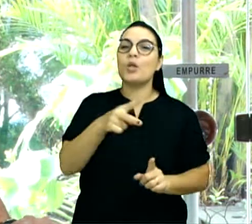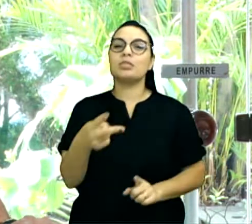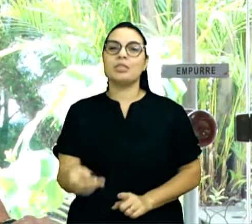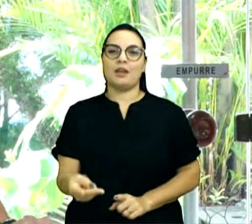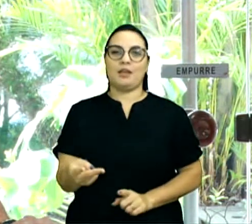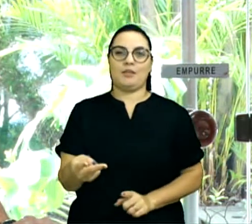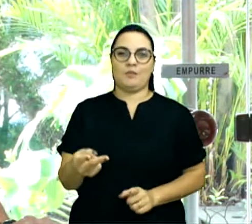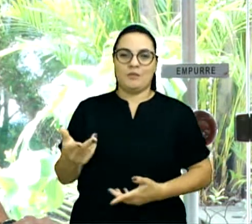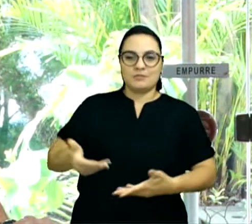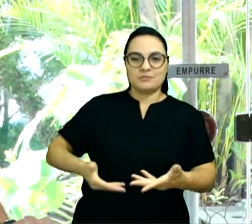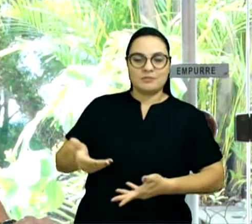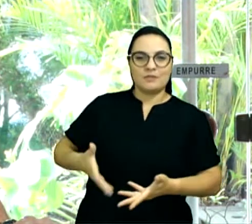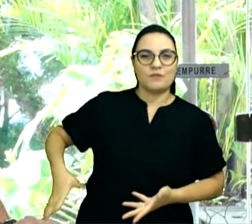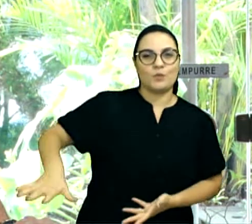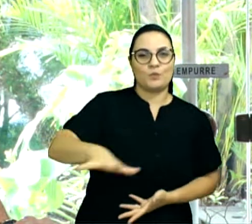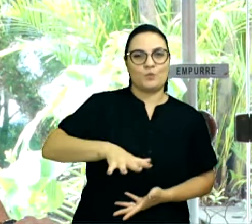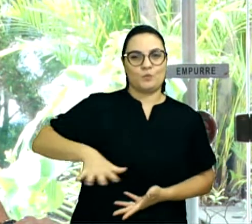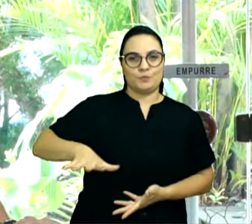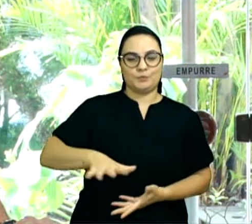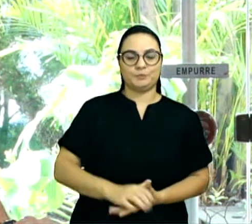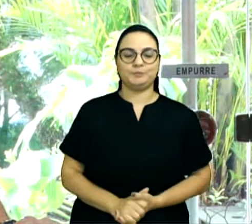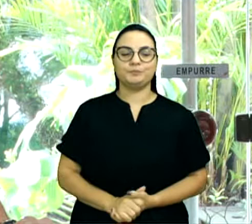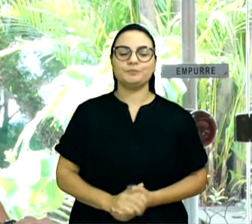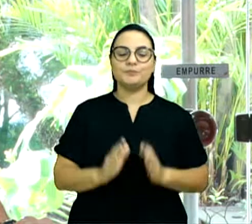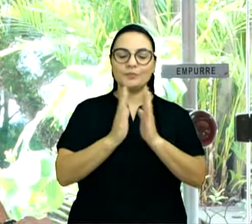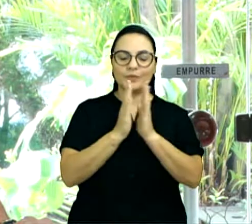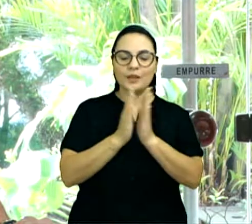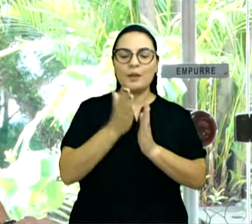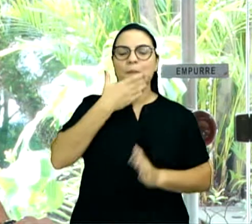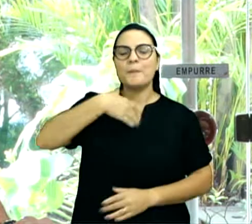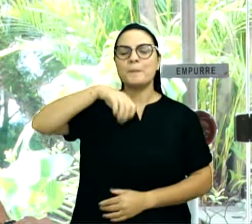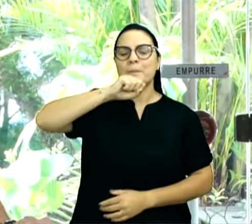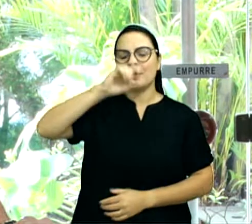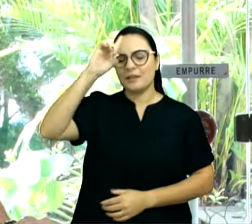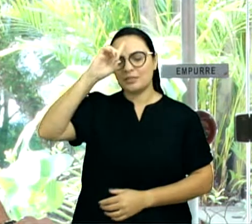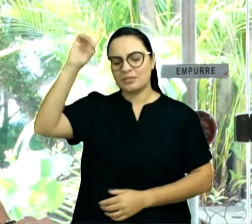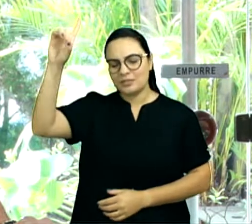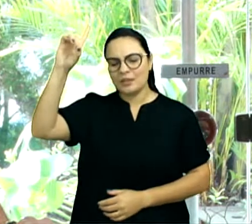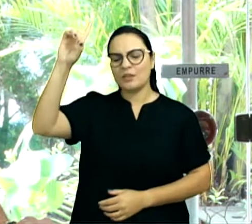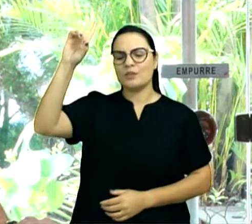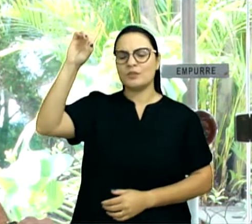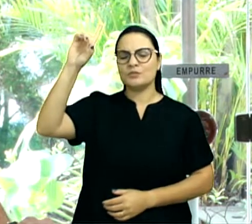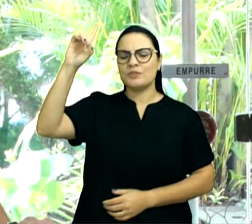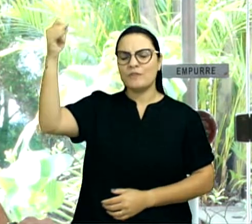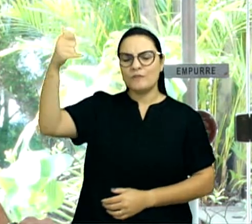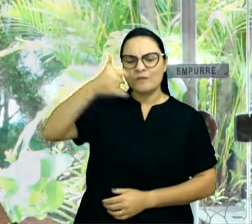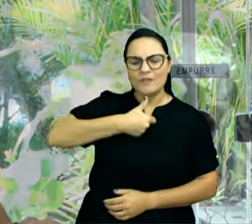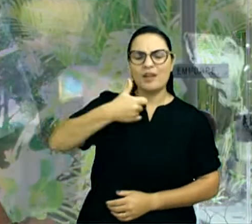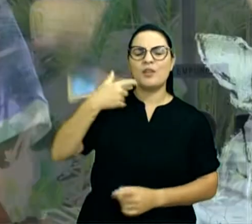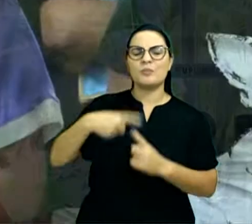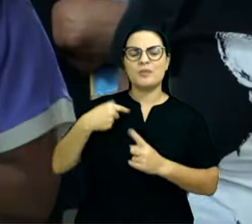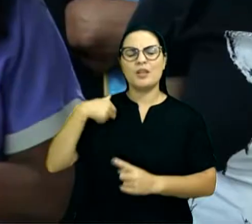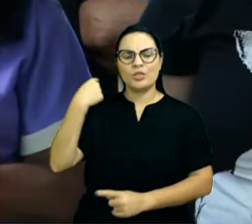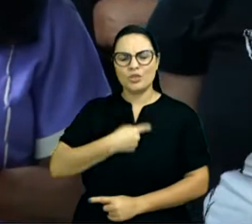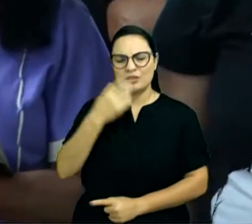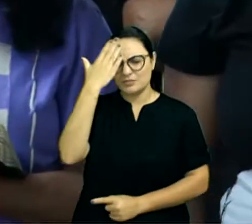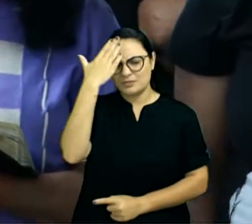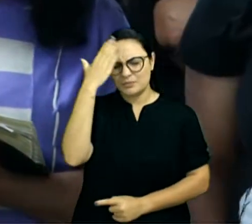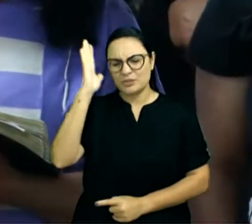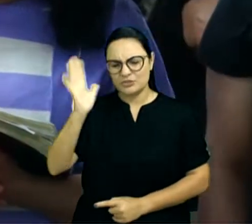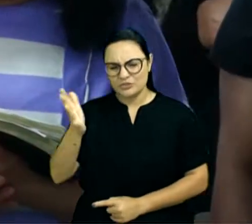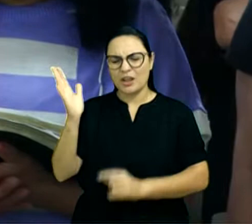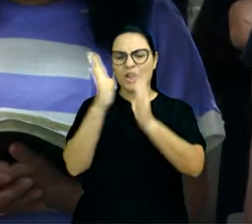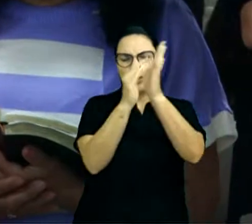por muitos. Vamos orar? Pai amado, Pai querido, fala conosco nessa manhã, como o Senhor já tem falado nos